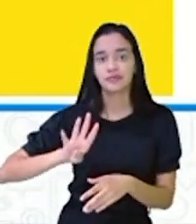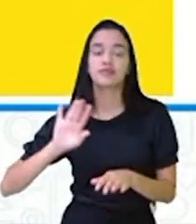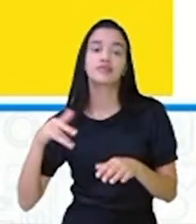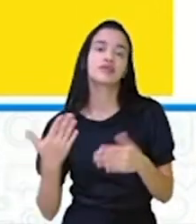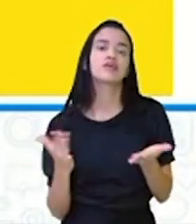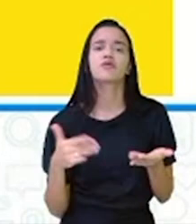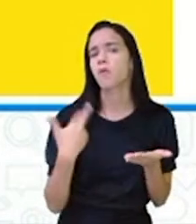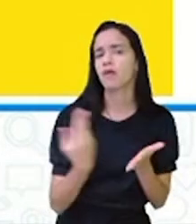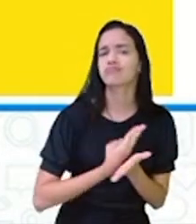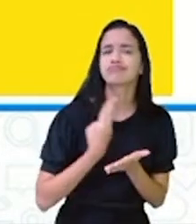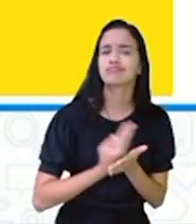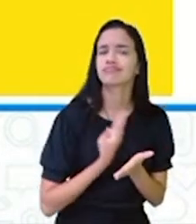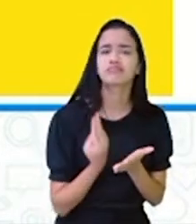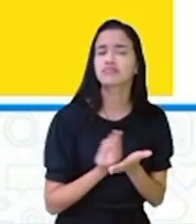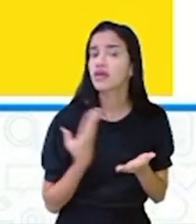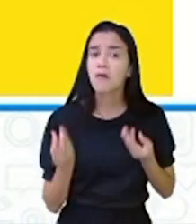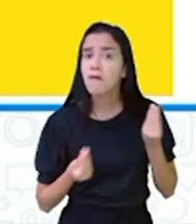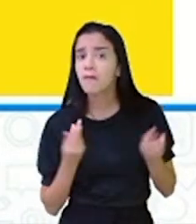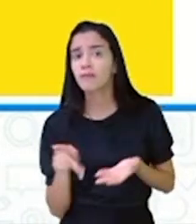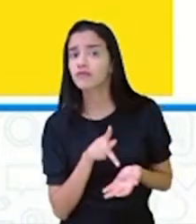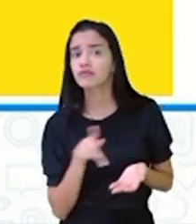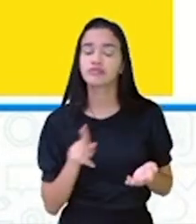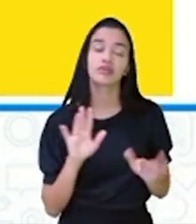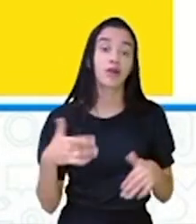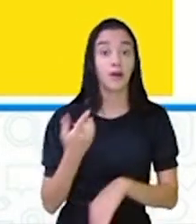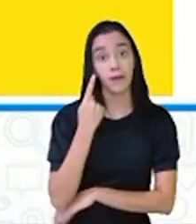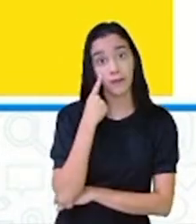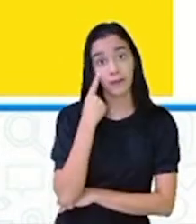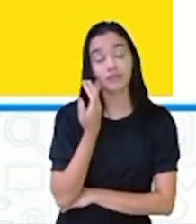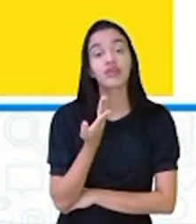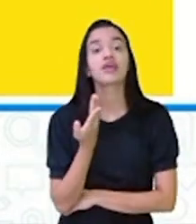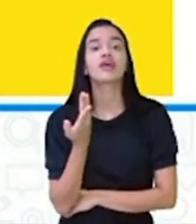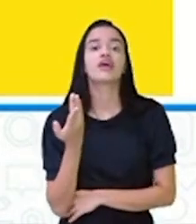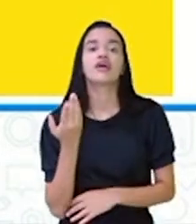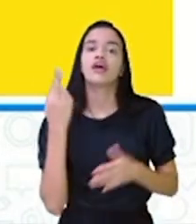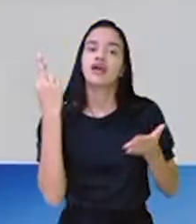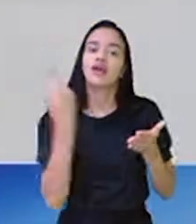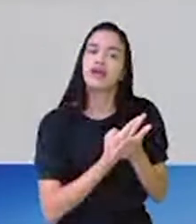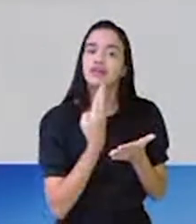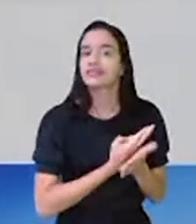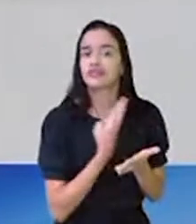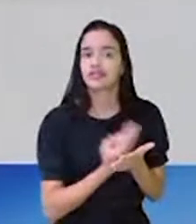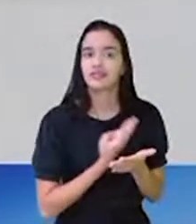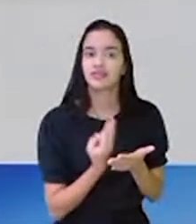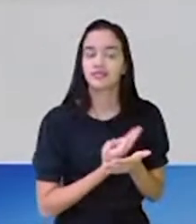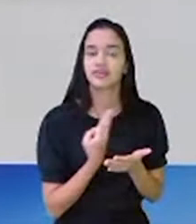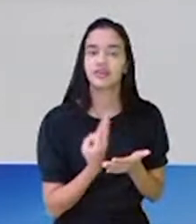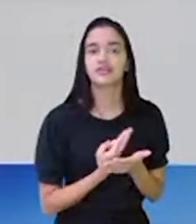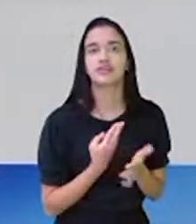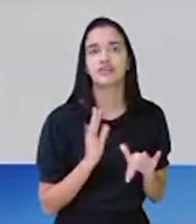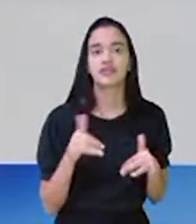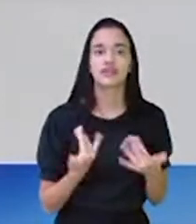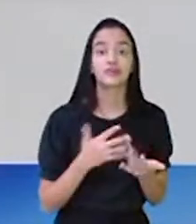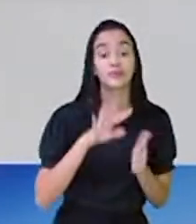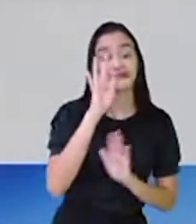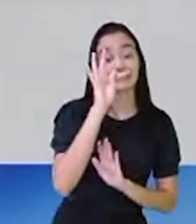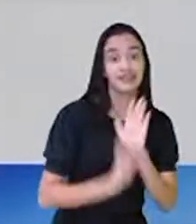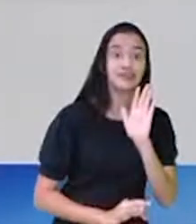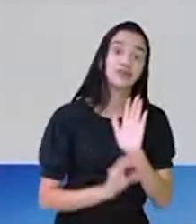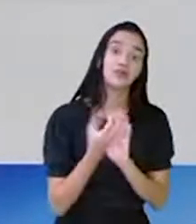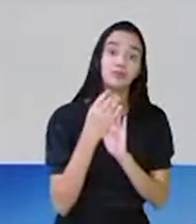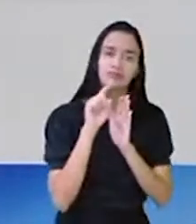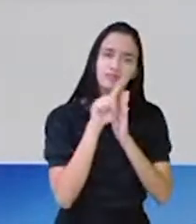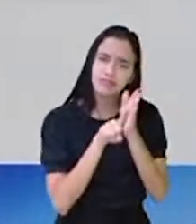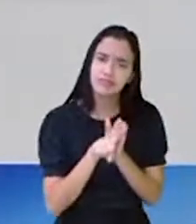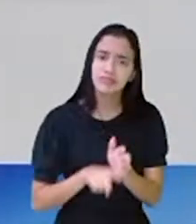E que revistas são essas, professora Mauricéia? Olha, revistas voltadas para as questões de textos científicos,